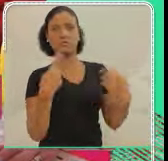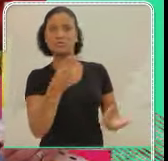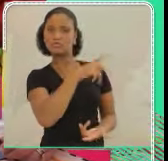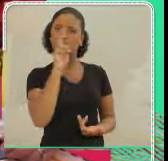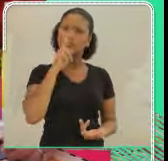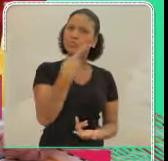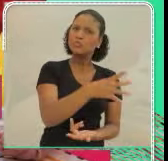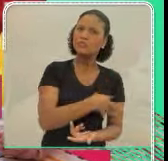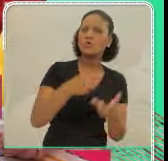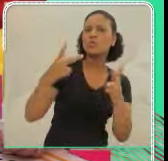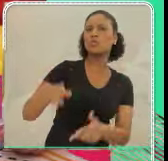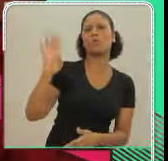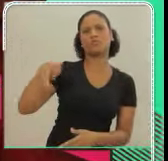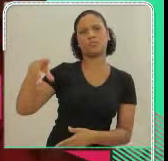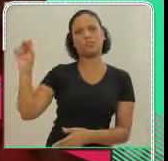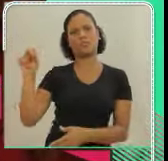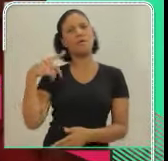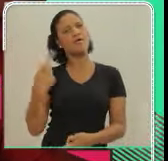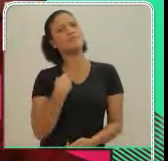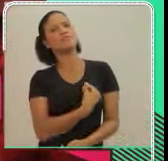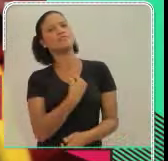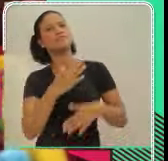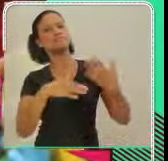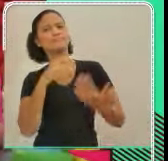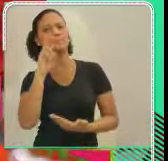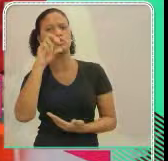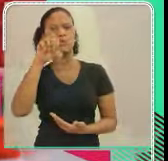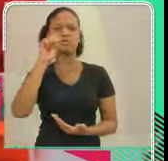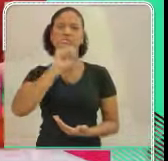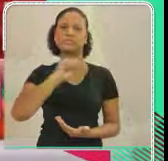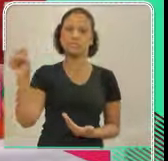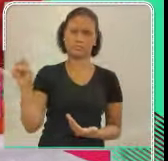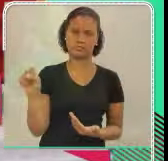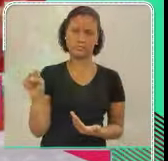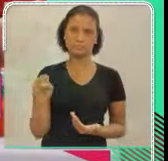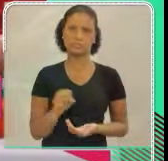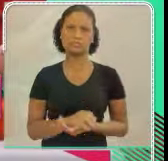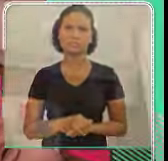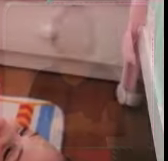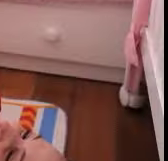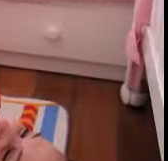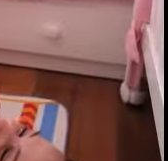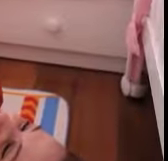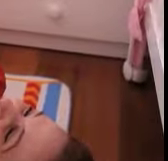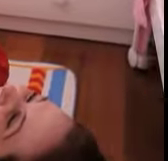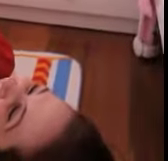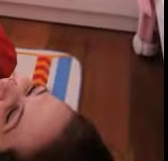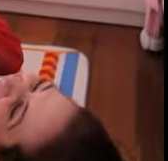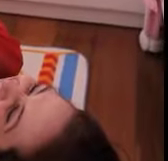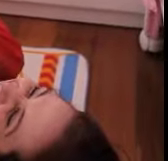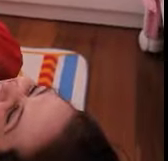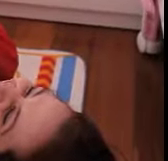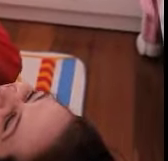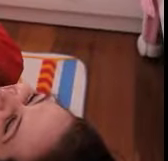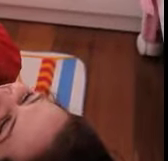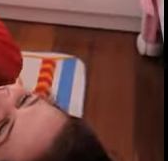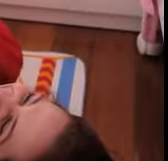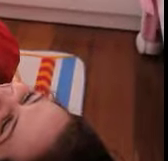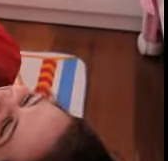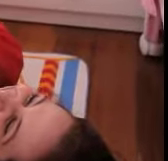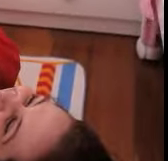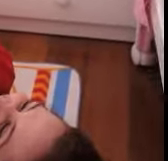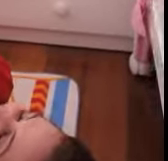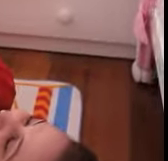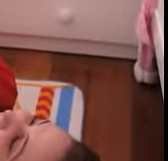Agora, se você vê como sua filha, irmã do Bruno, foi assim que eu vi. Deitada no chão do quarto, a mãe levanta a Paola